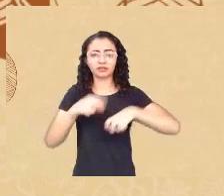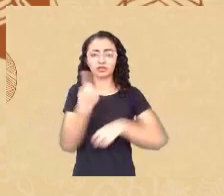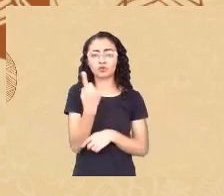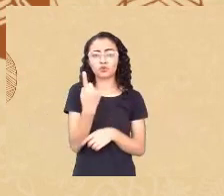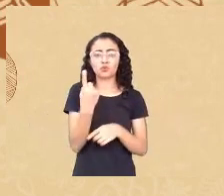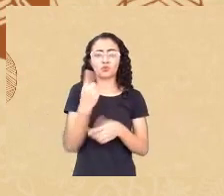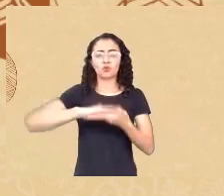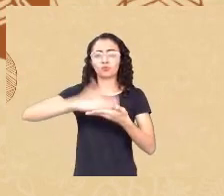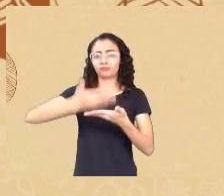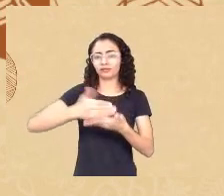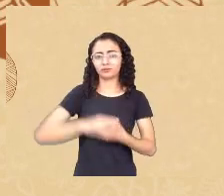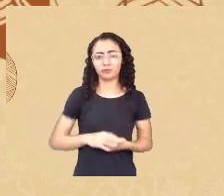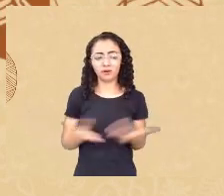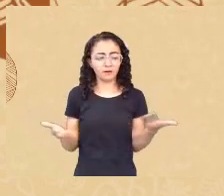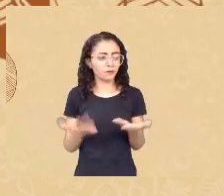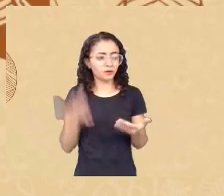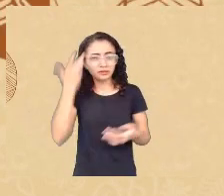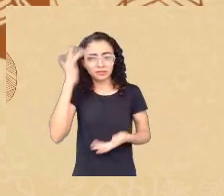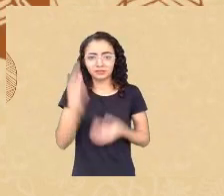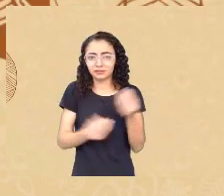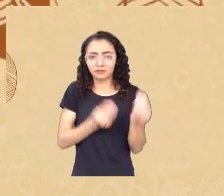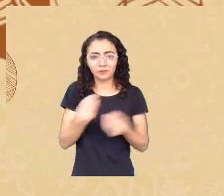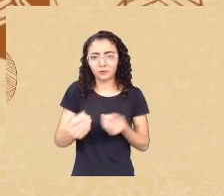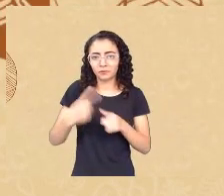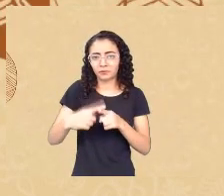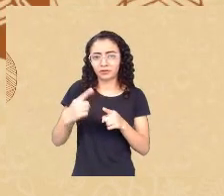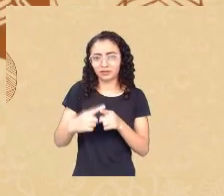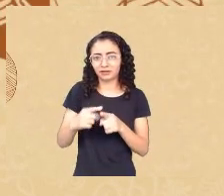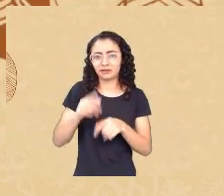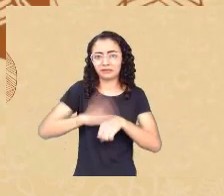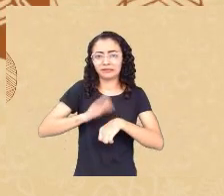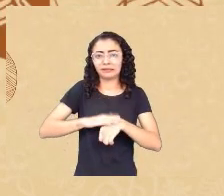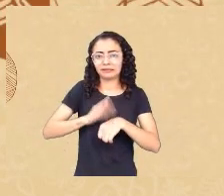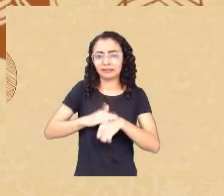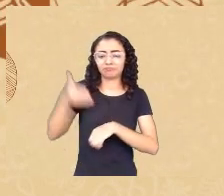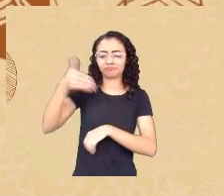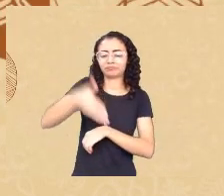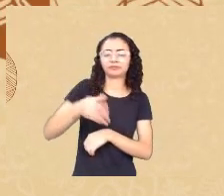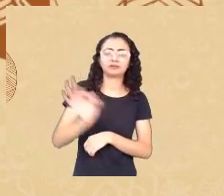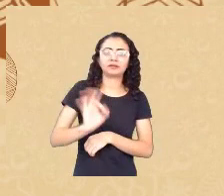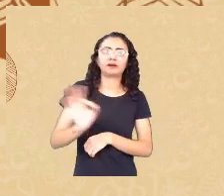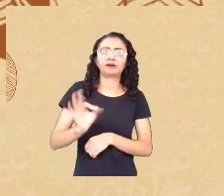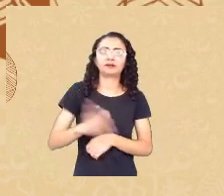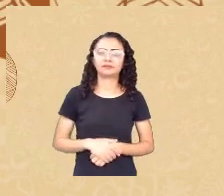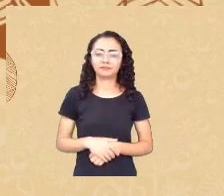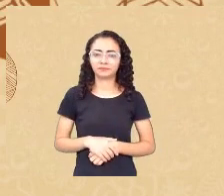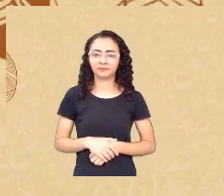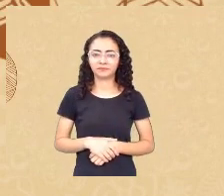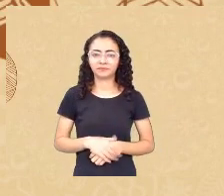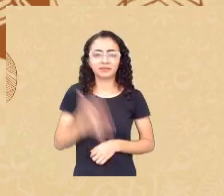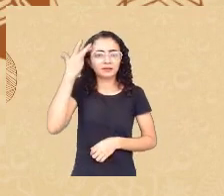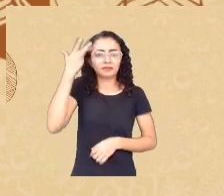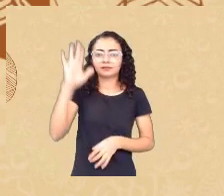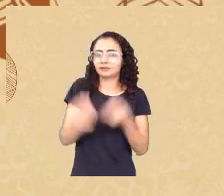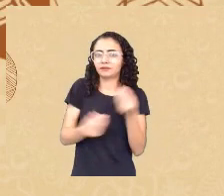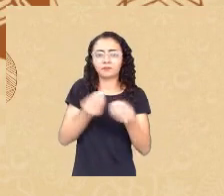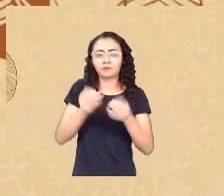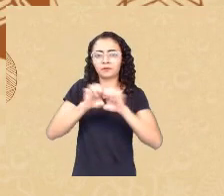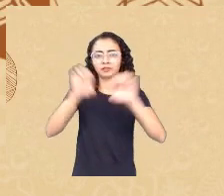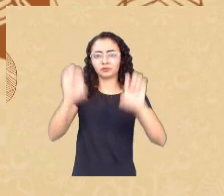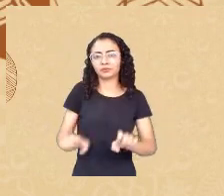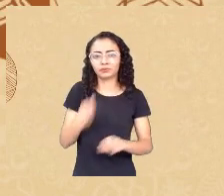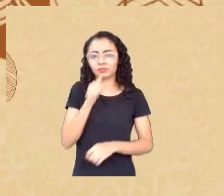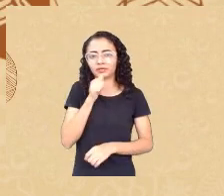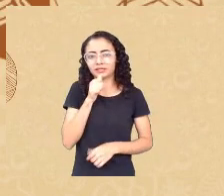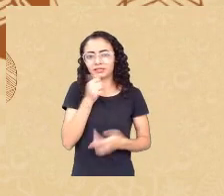a gente trabalha nesse campo remoto eu não sei nem se existe se as estruturas a infraestrutura permite ainda que esse negócio